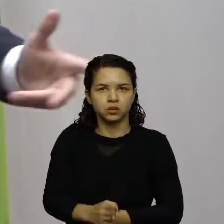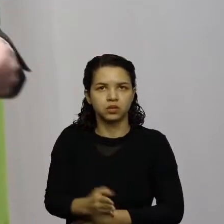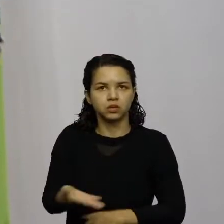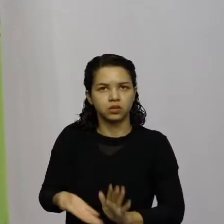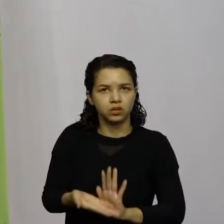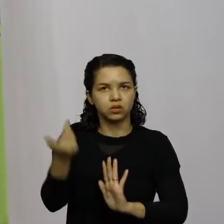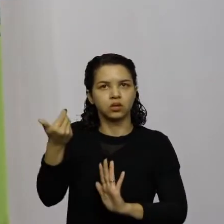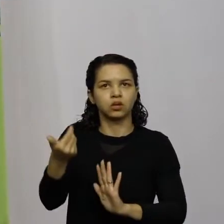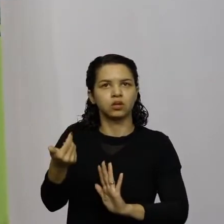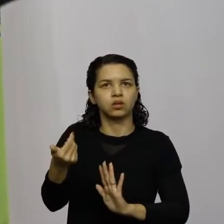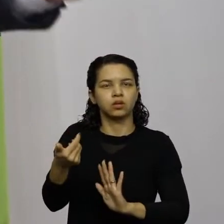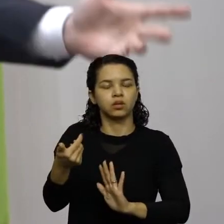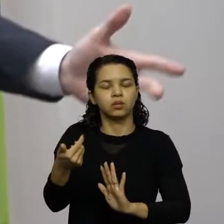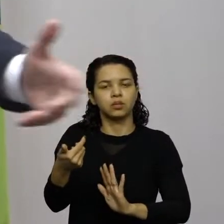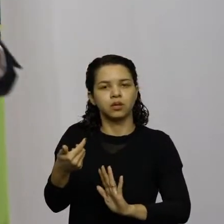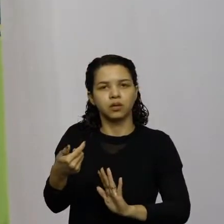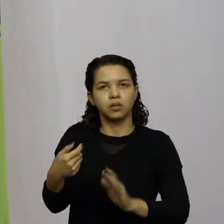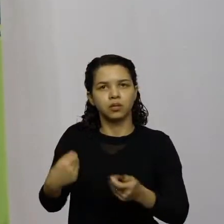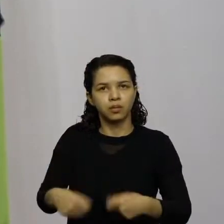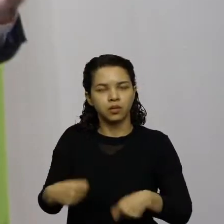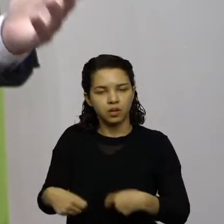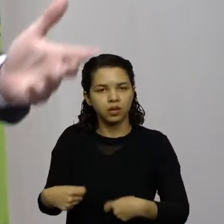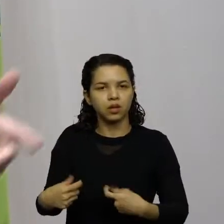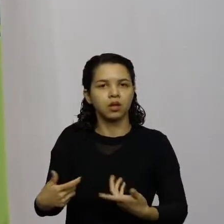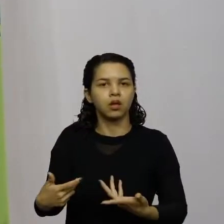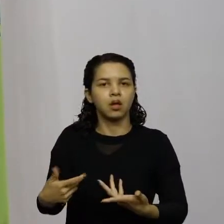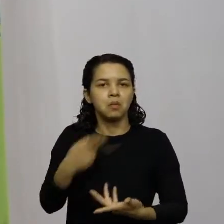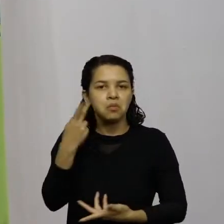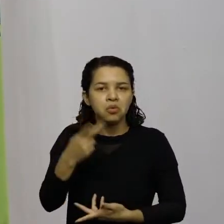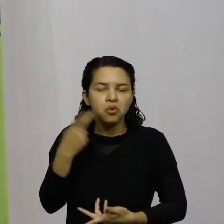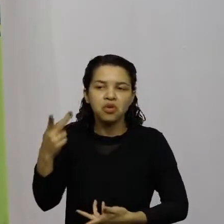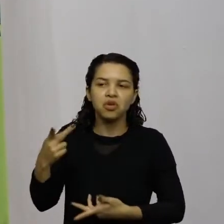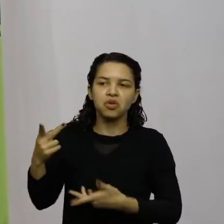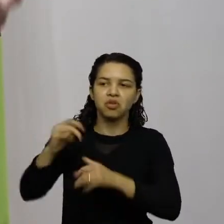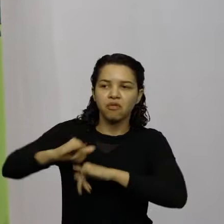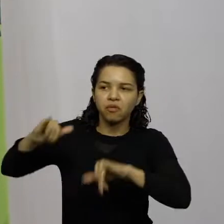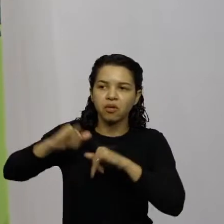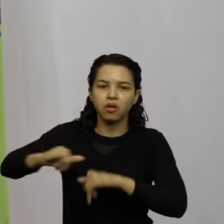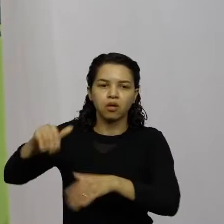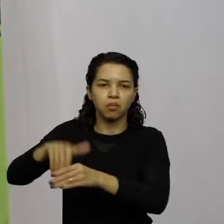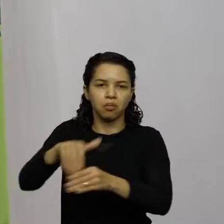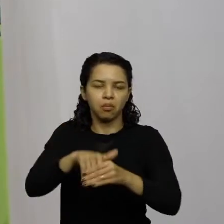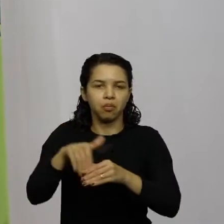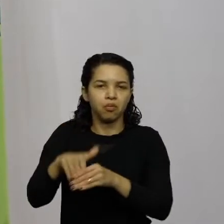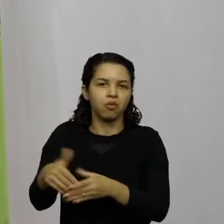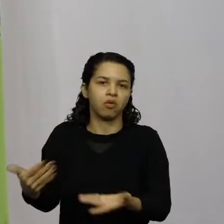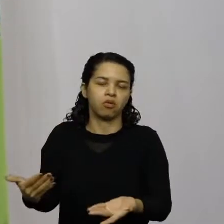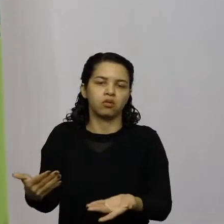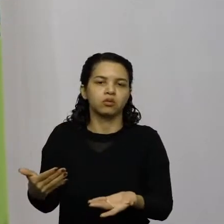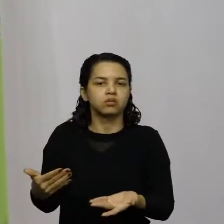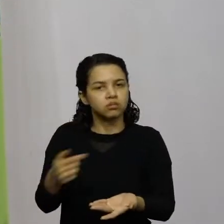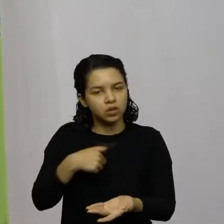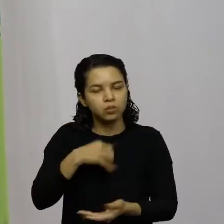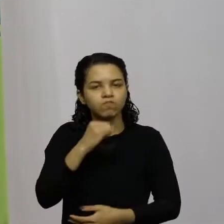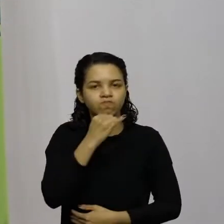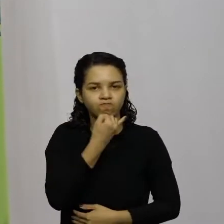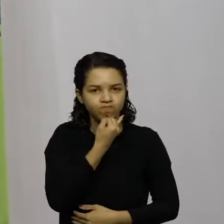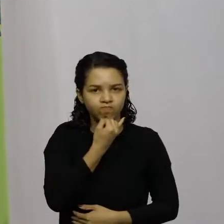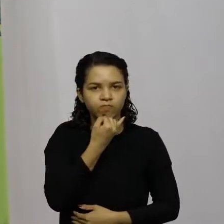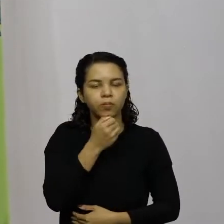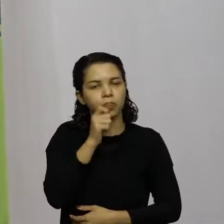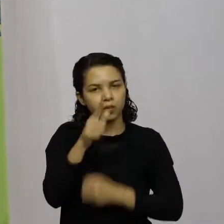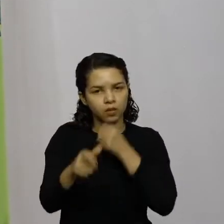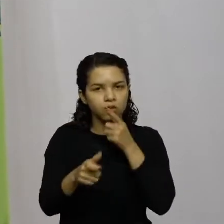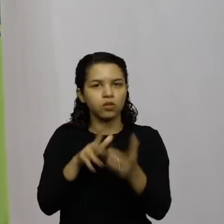politicagem, para fazer eventos eleitoreiros, para fazer esse tipo todo de coisa, então eu lamento e deixo aqui a minha crítica